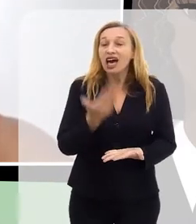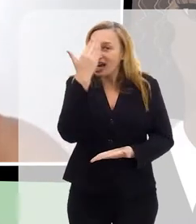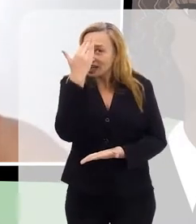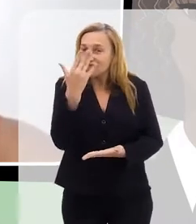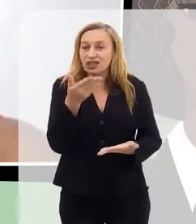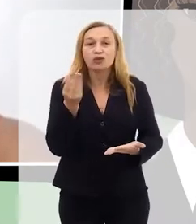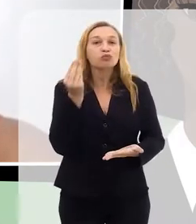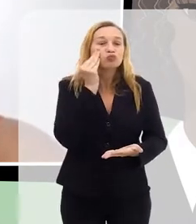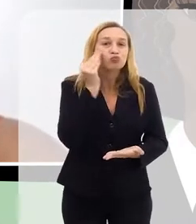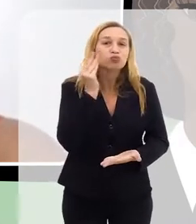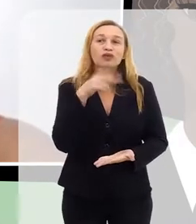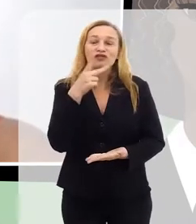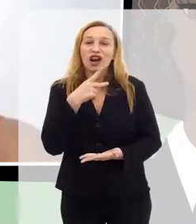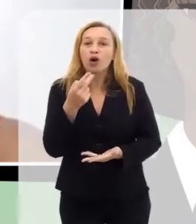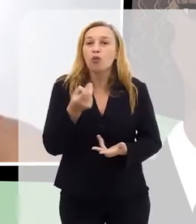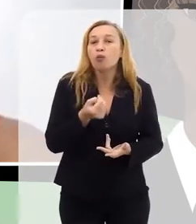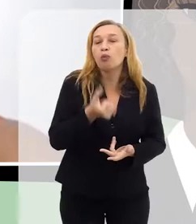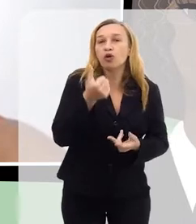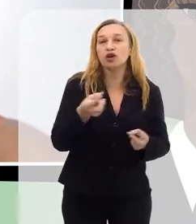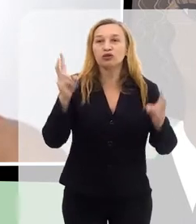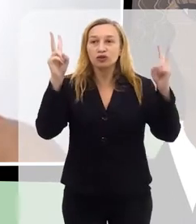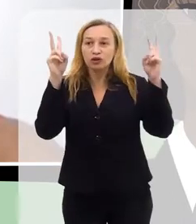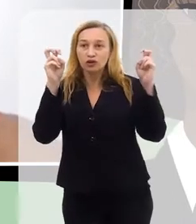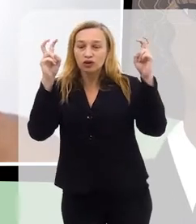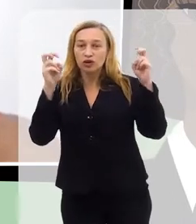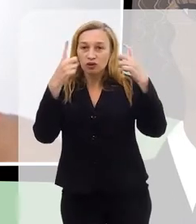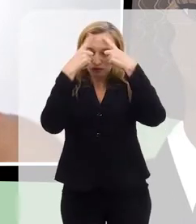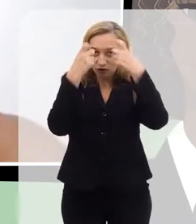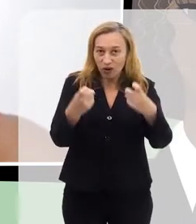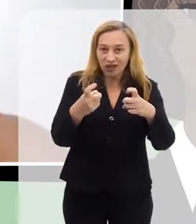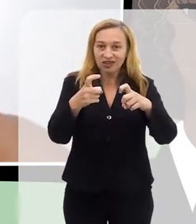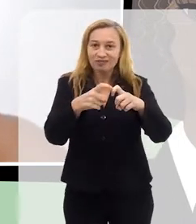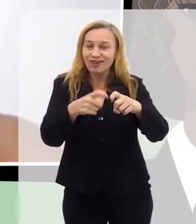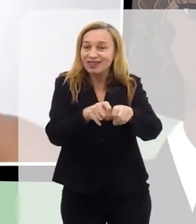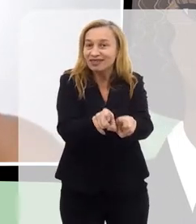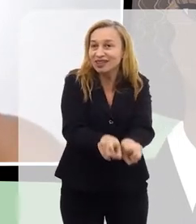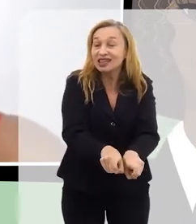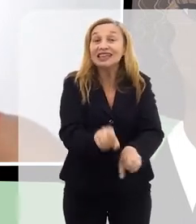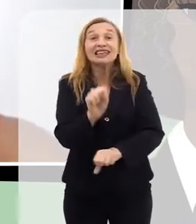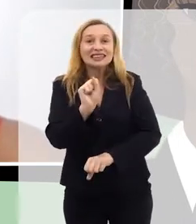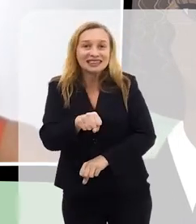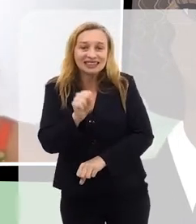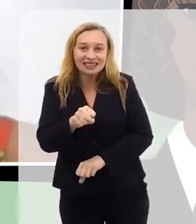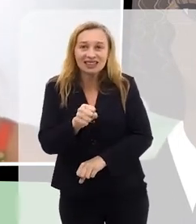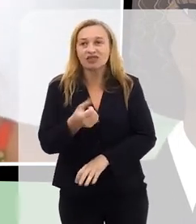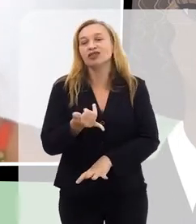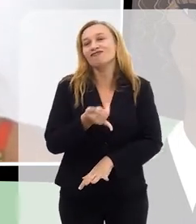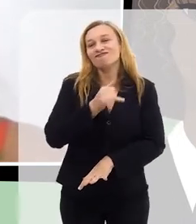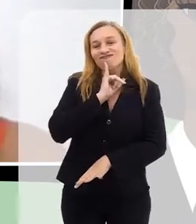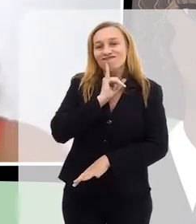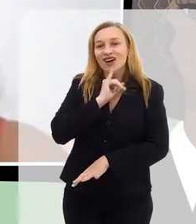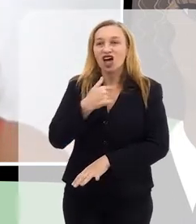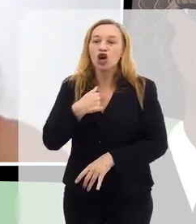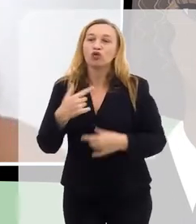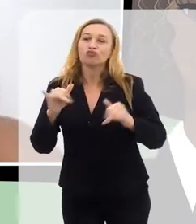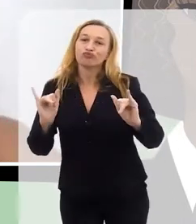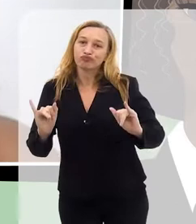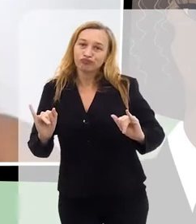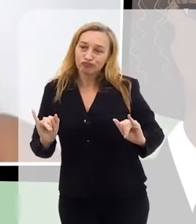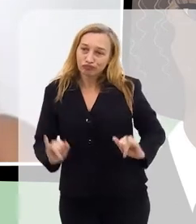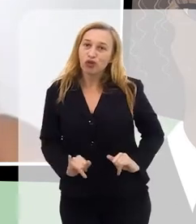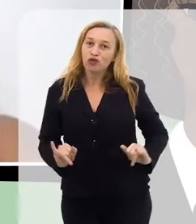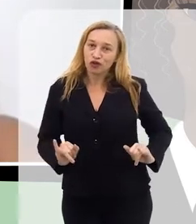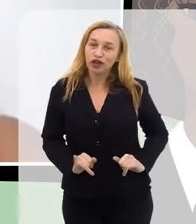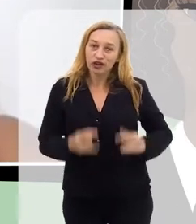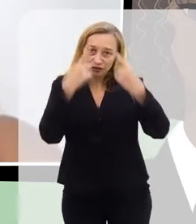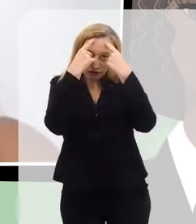a oportunidade de falar um pouquinho sobre violência obstétrica. E sim, infelizmente, eu sofri violência obstétrica